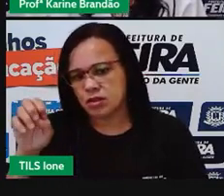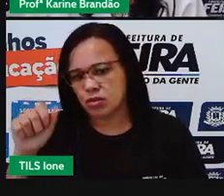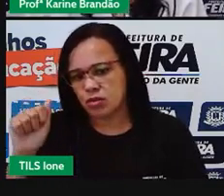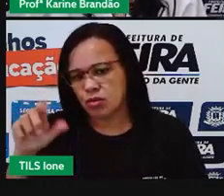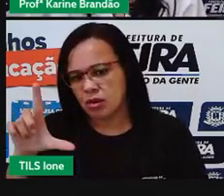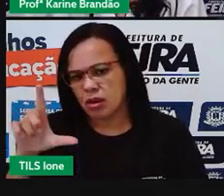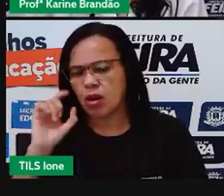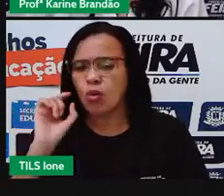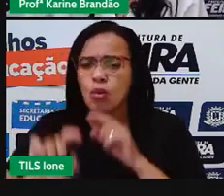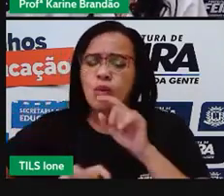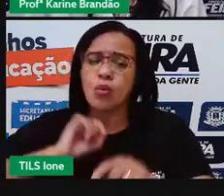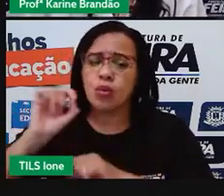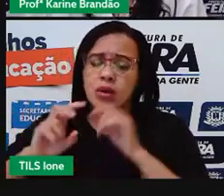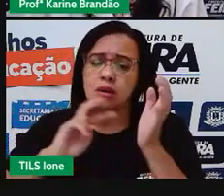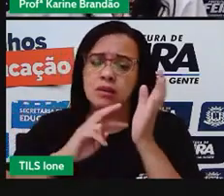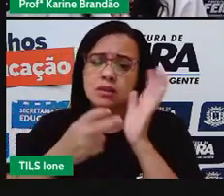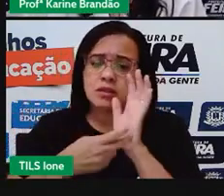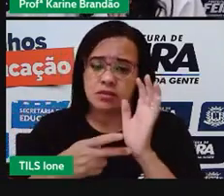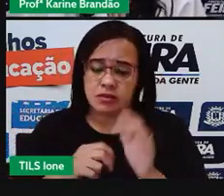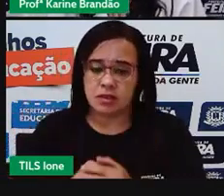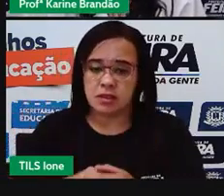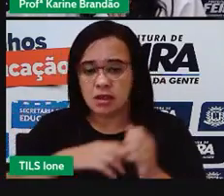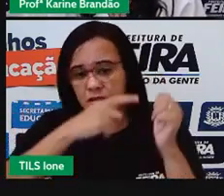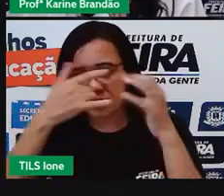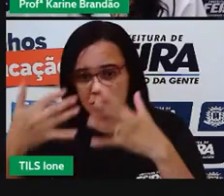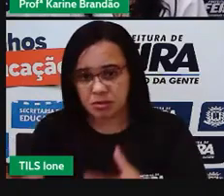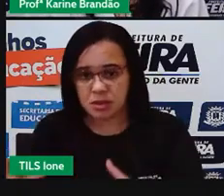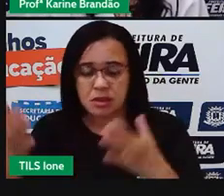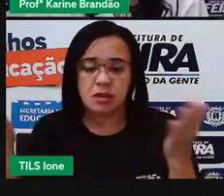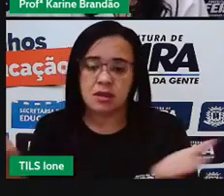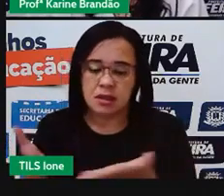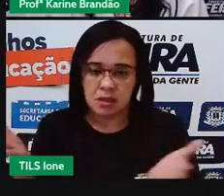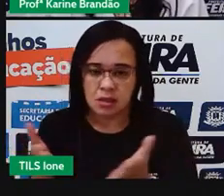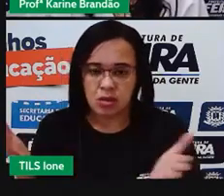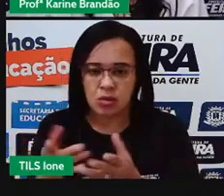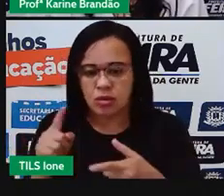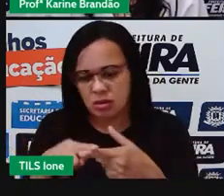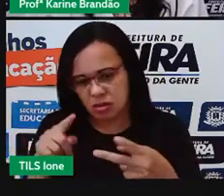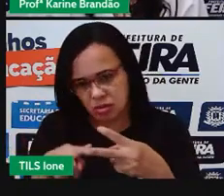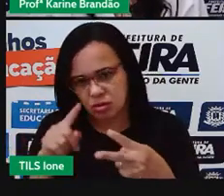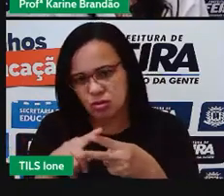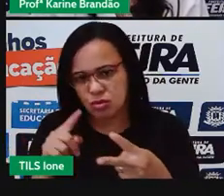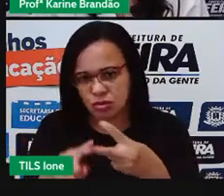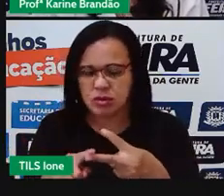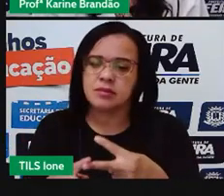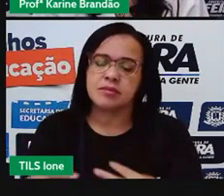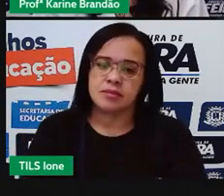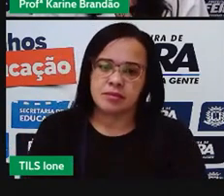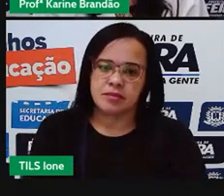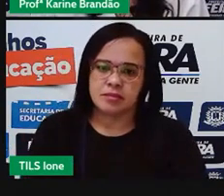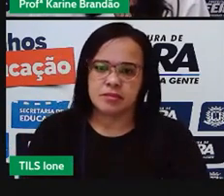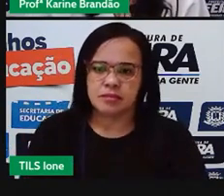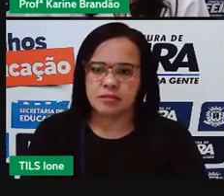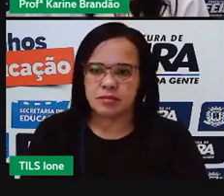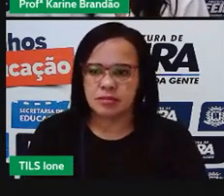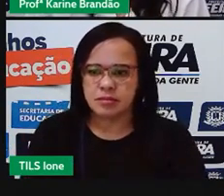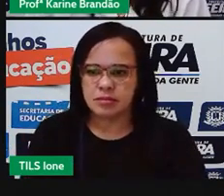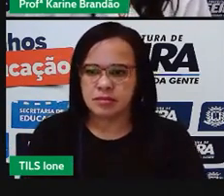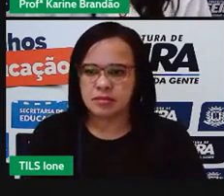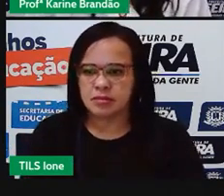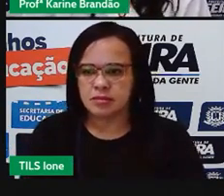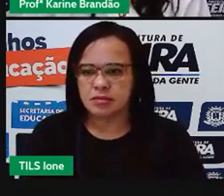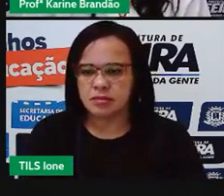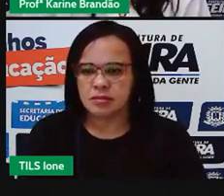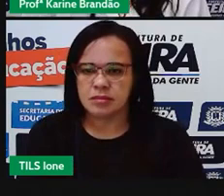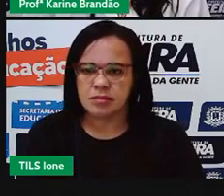de hoje e vocês vão entender um pouco mais sobre a pegada hídrica e a água virtual. E aí,